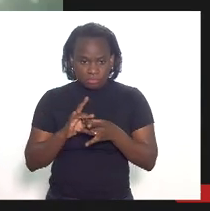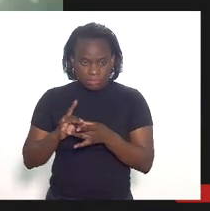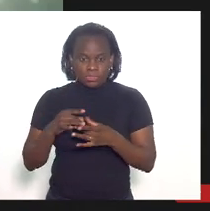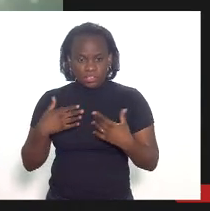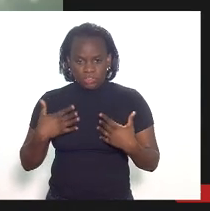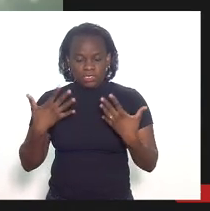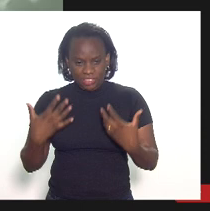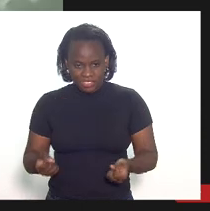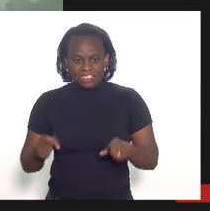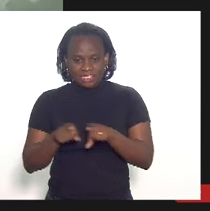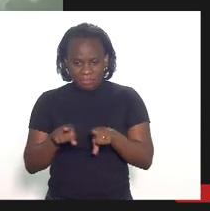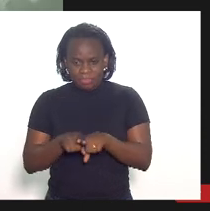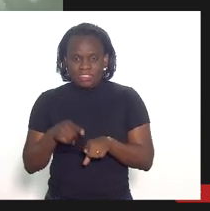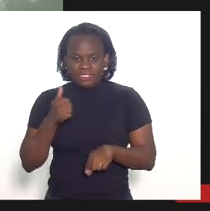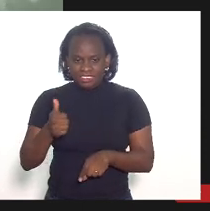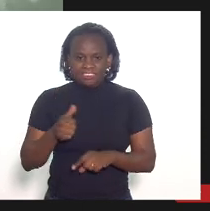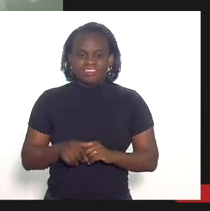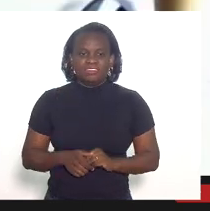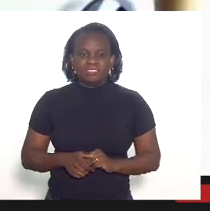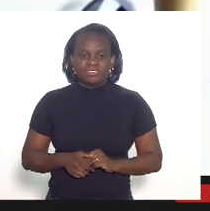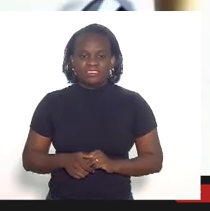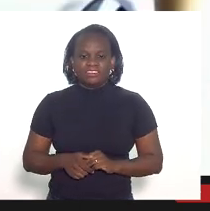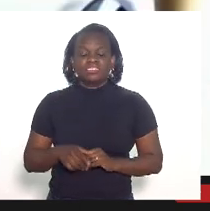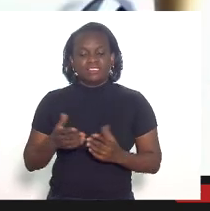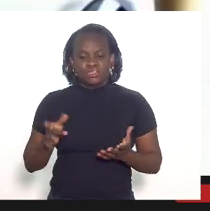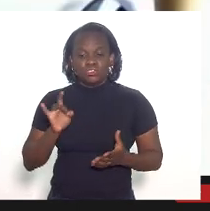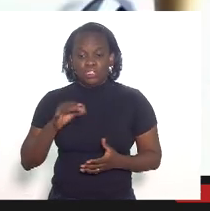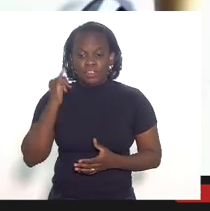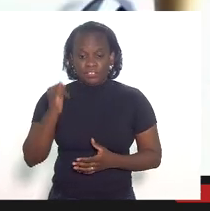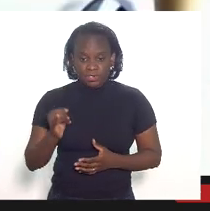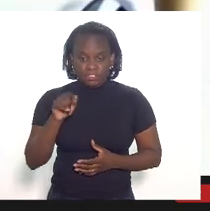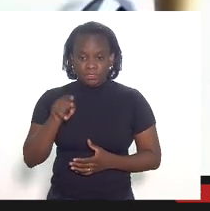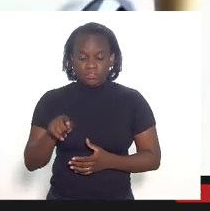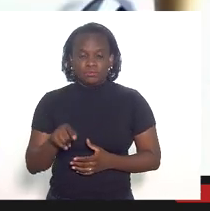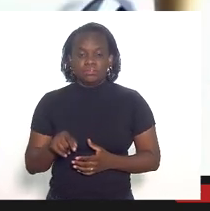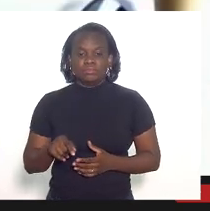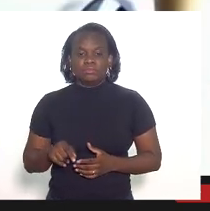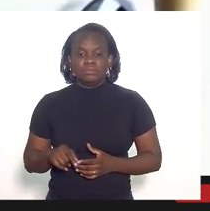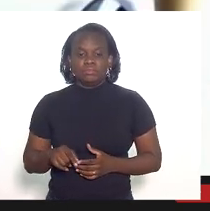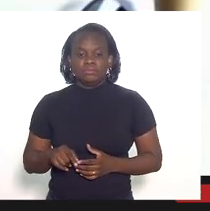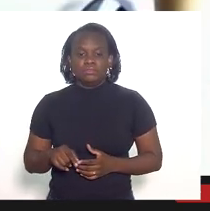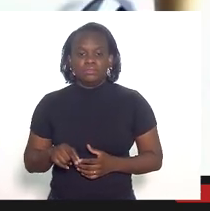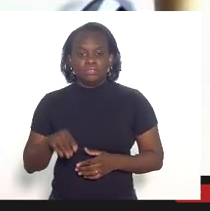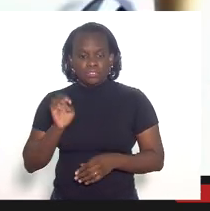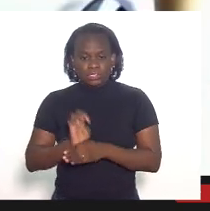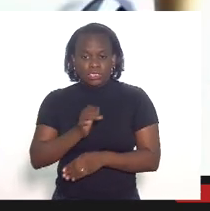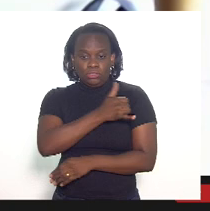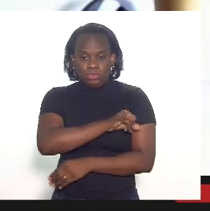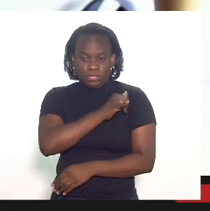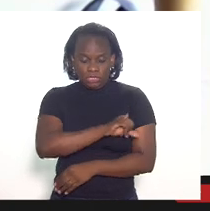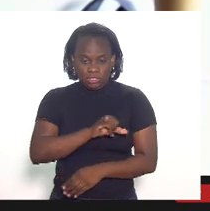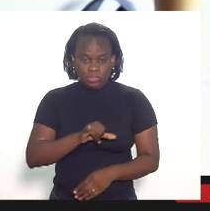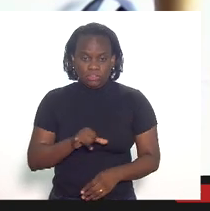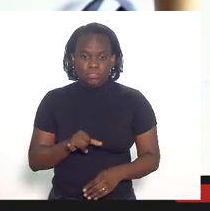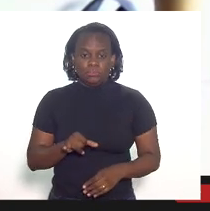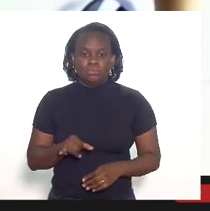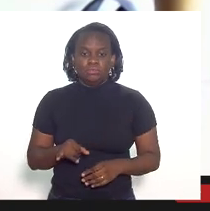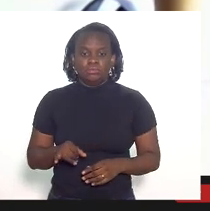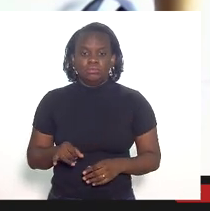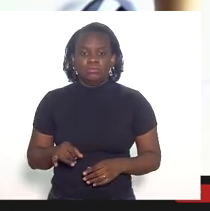vou abraçá-lo também é só informar vossa excelência que o estado do Rio de Janeiro